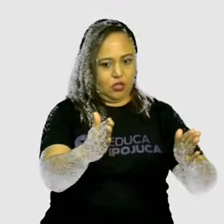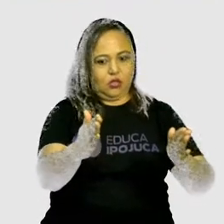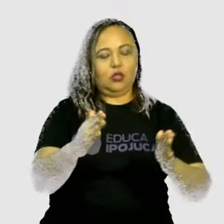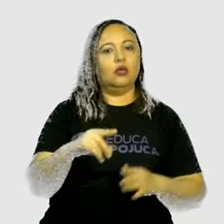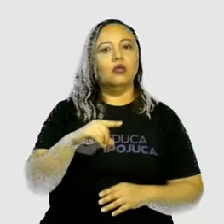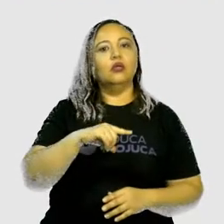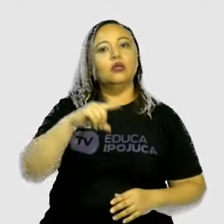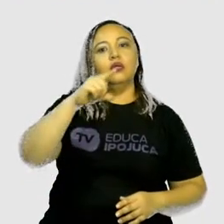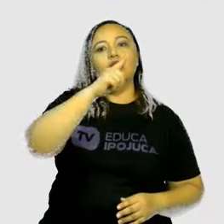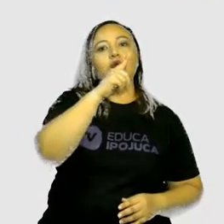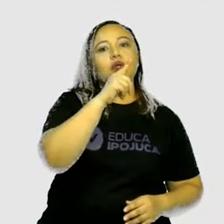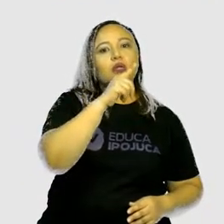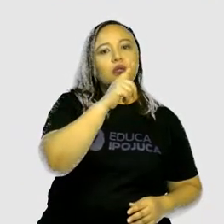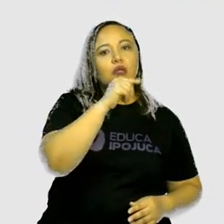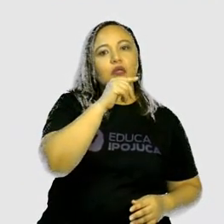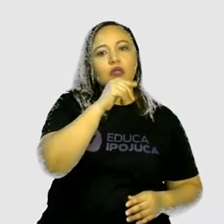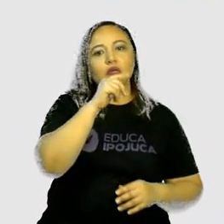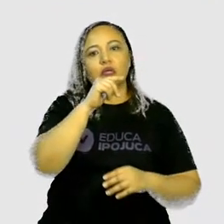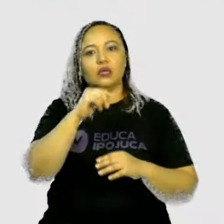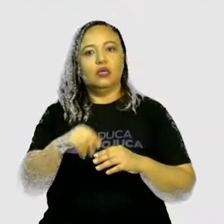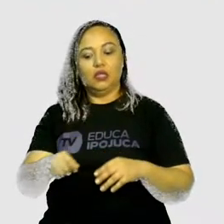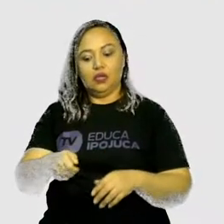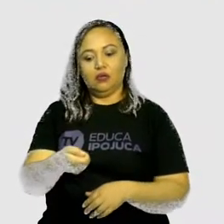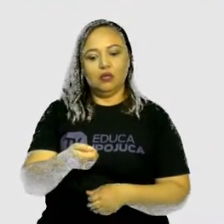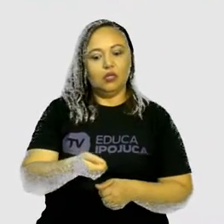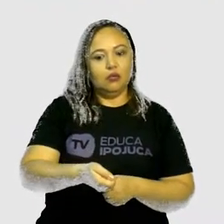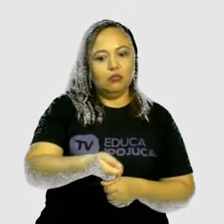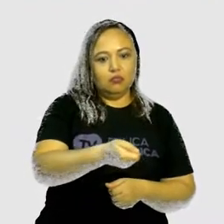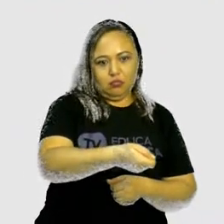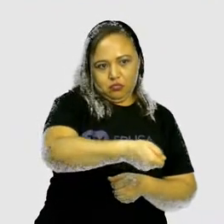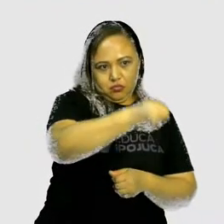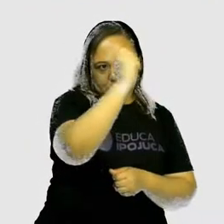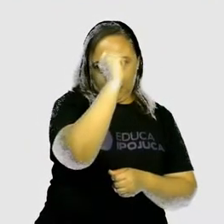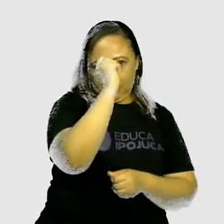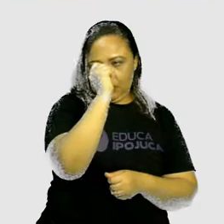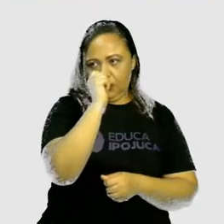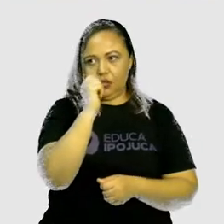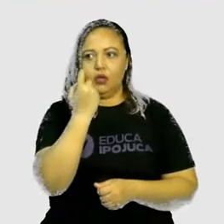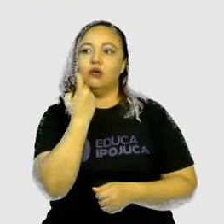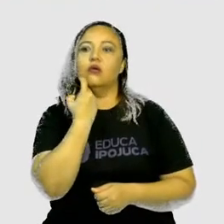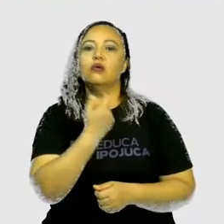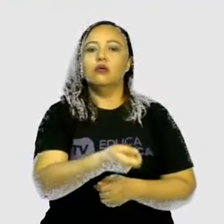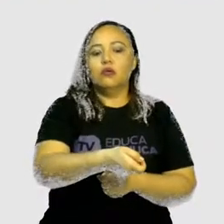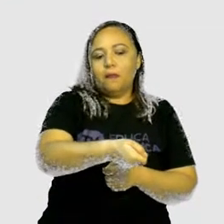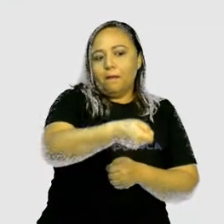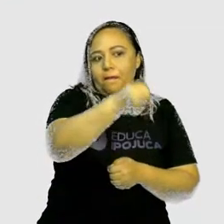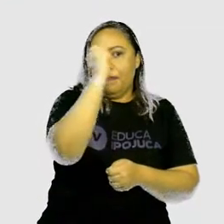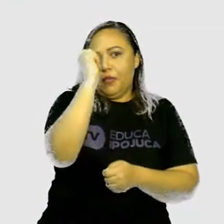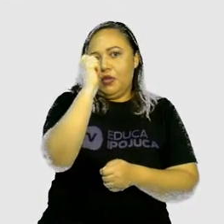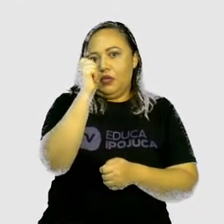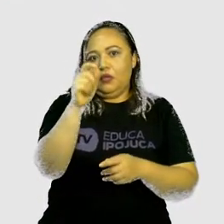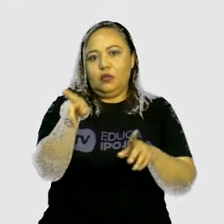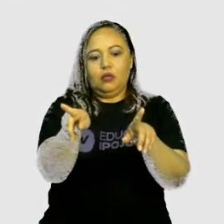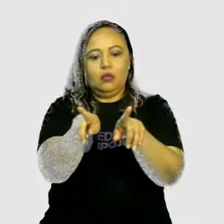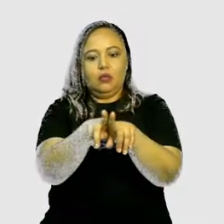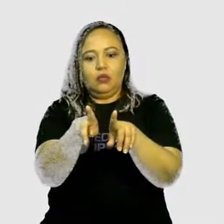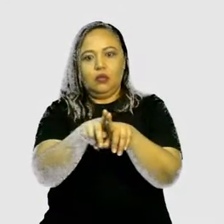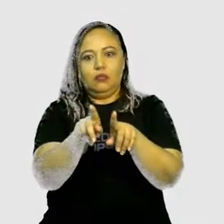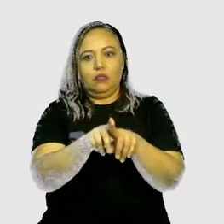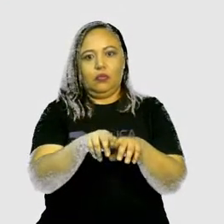principal atividade de sobrevivência. Olha aí a imagem, as pessoas que